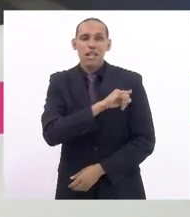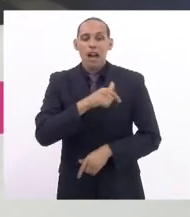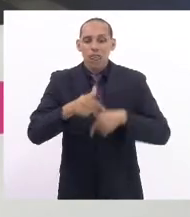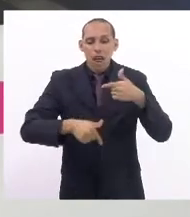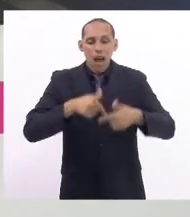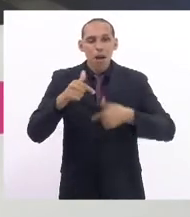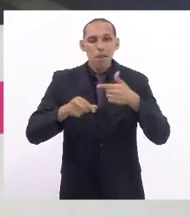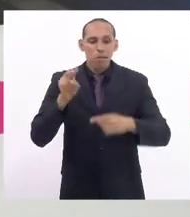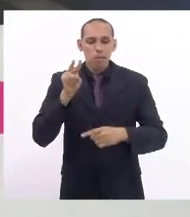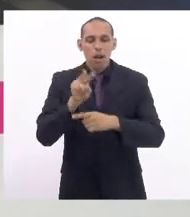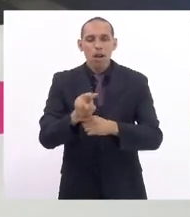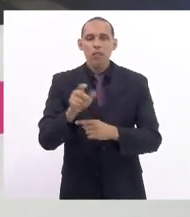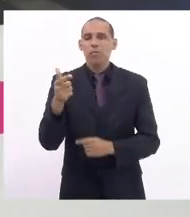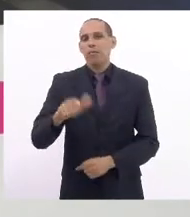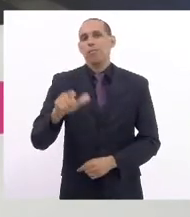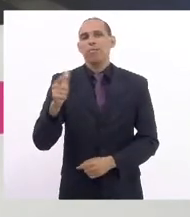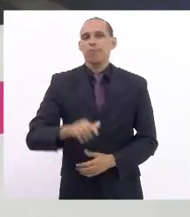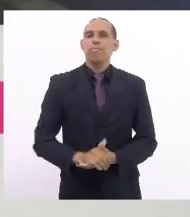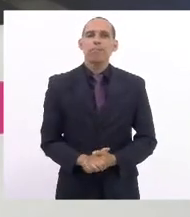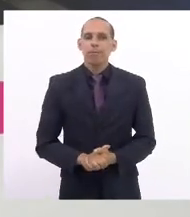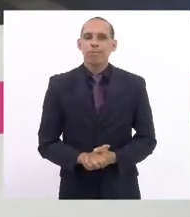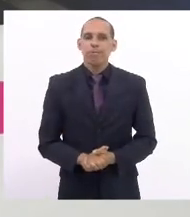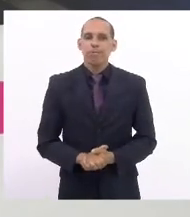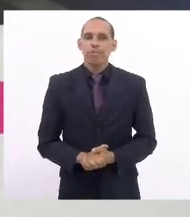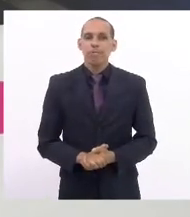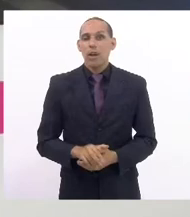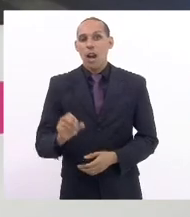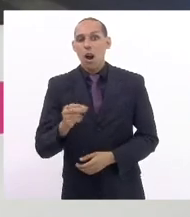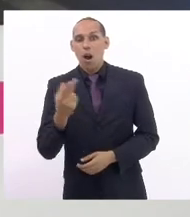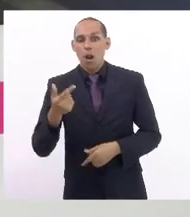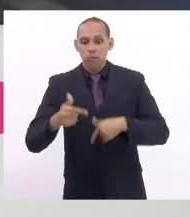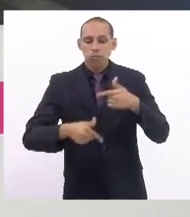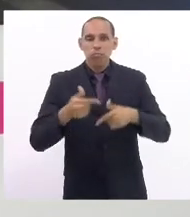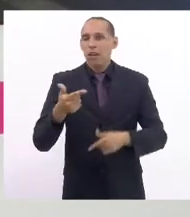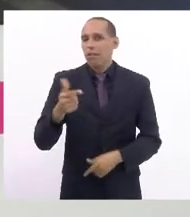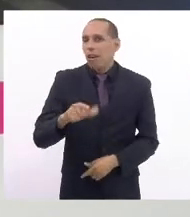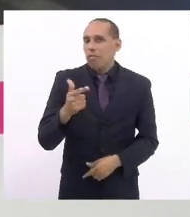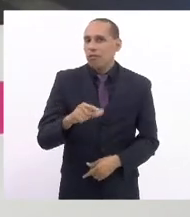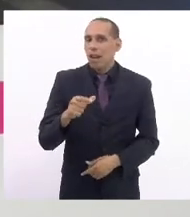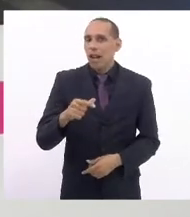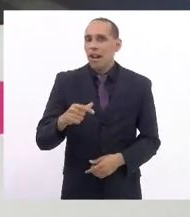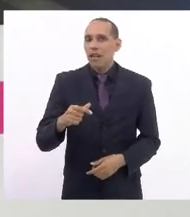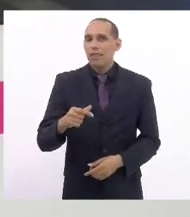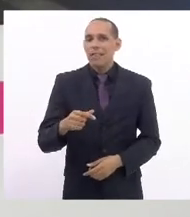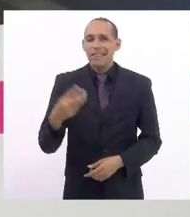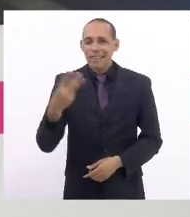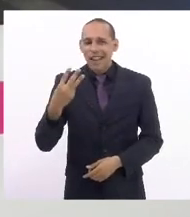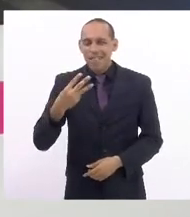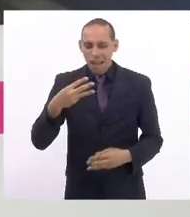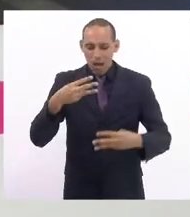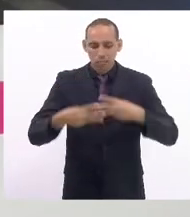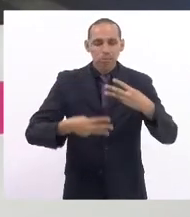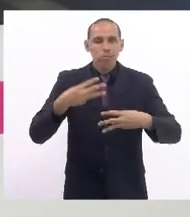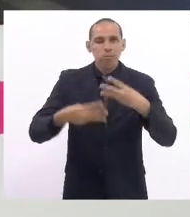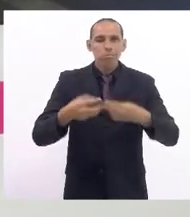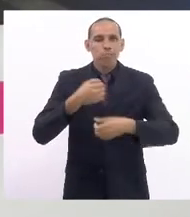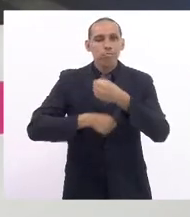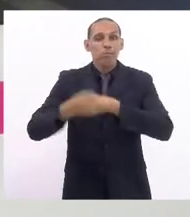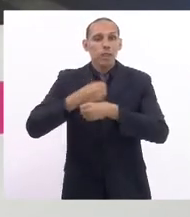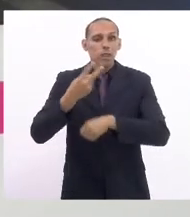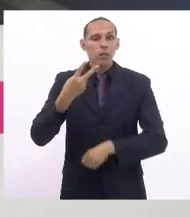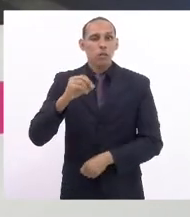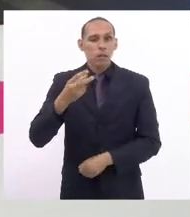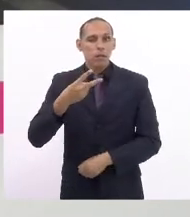desprotegido a taxa de desocupação no Rio de Janeiro no terceiro trimestre de 2021 era de